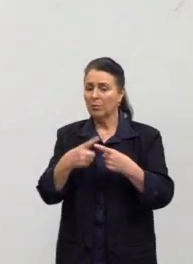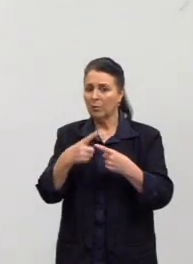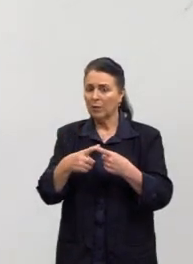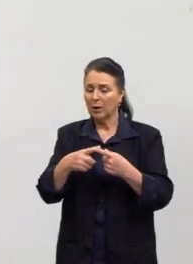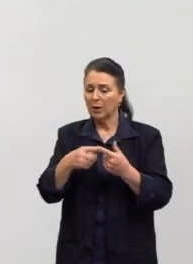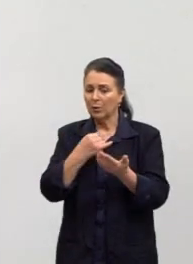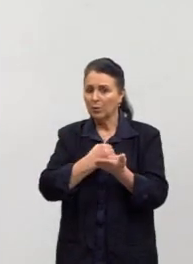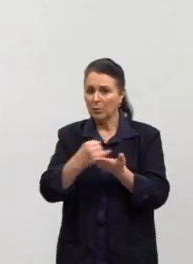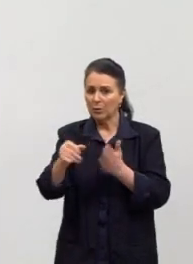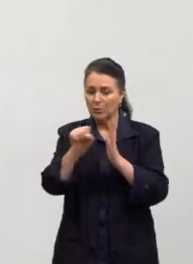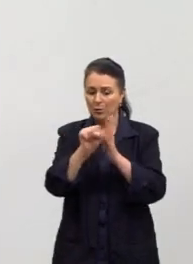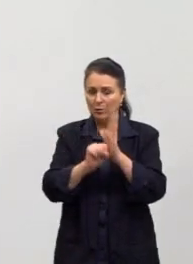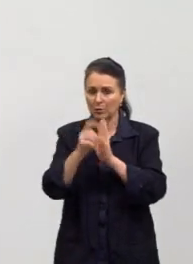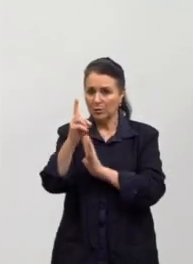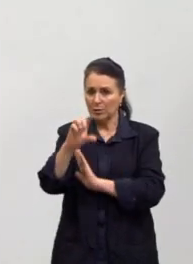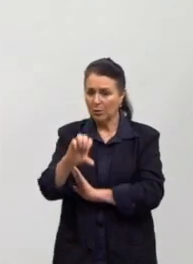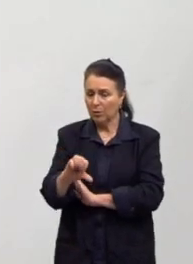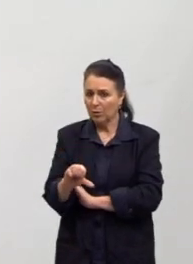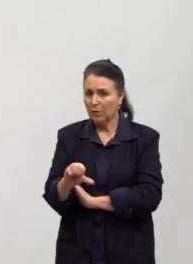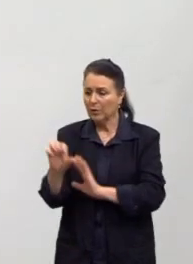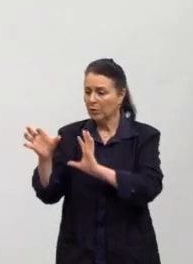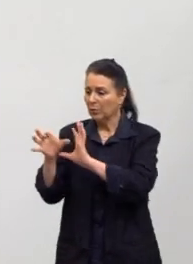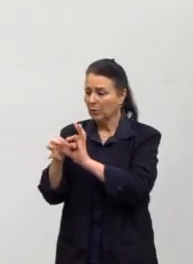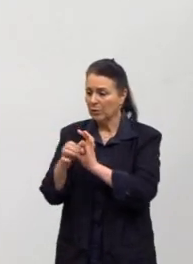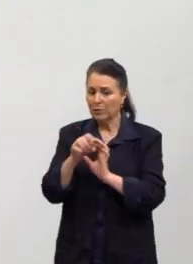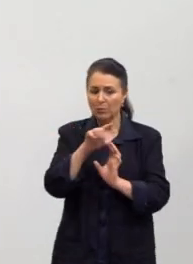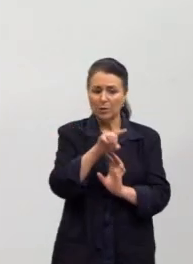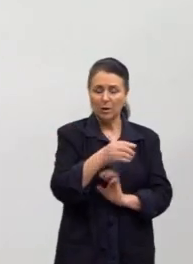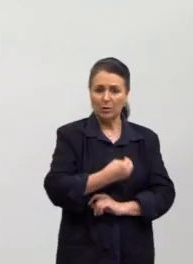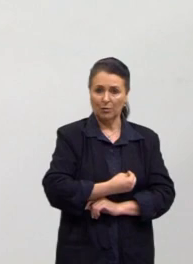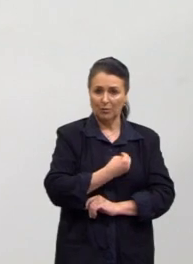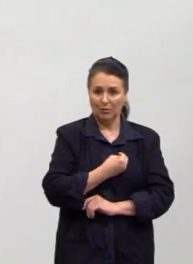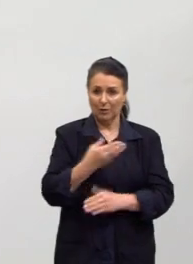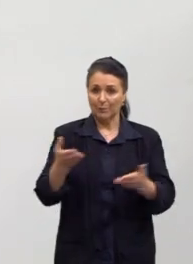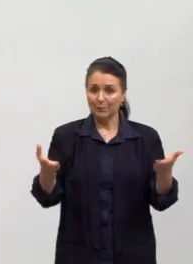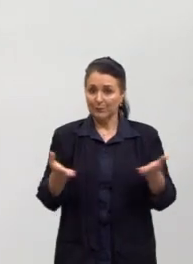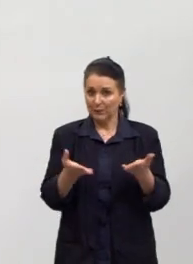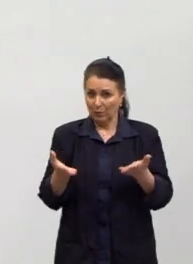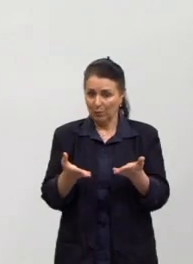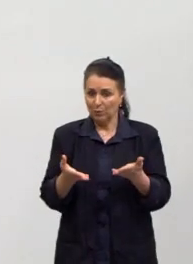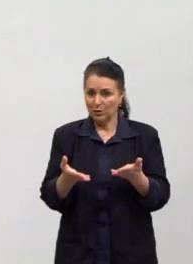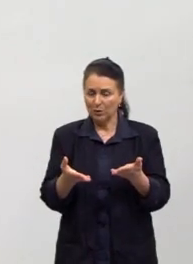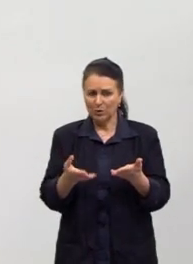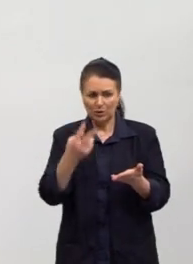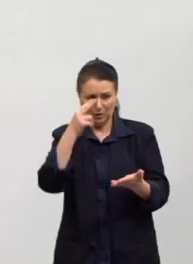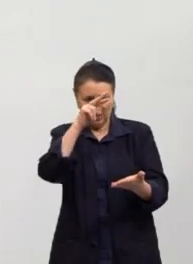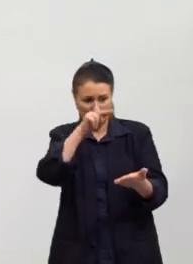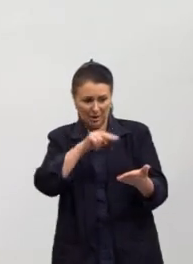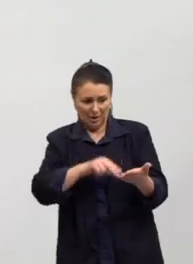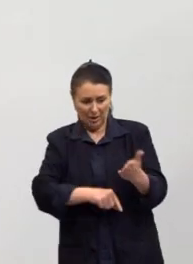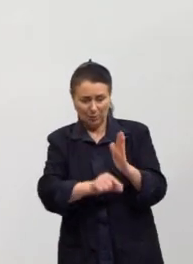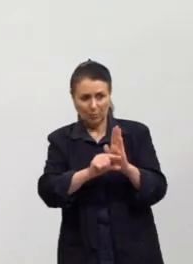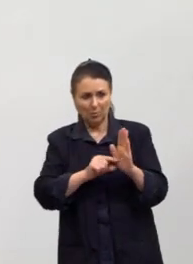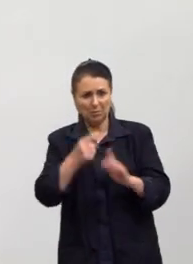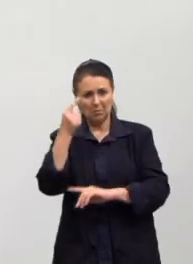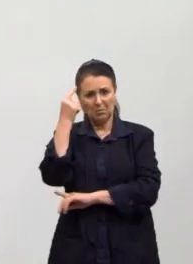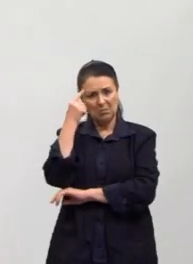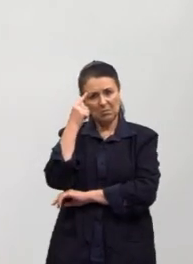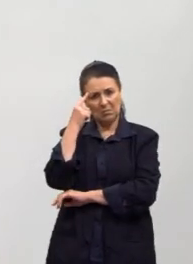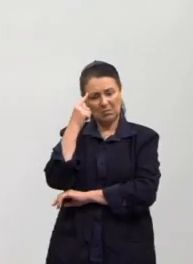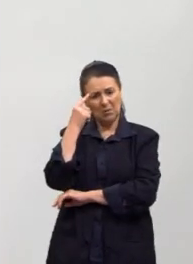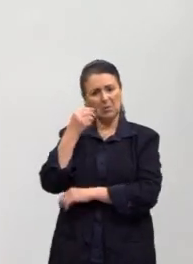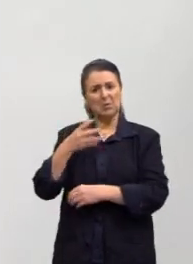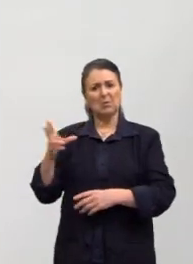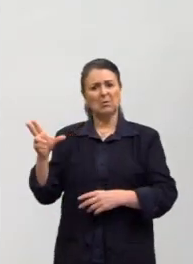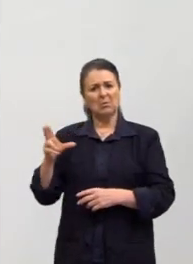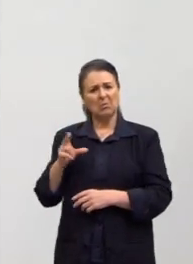no início do século XIX, era o contexto que ele vivia. Hoje, a gente lê o José de Alencar e pensa, nossa, nada a o que